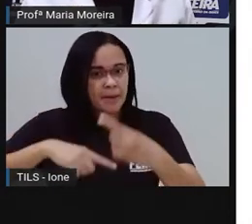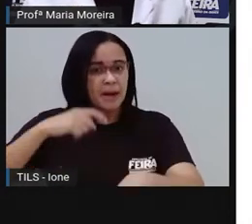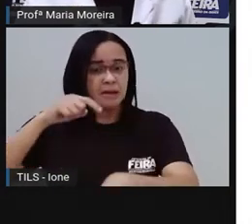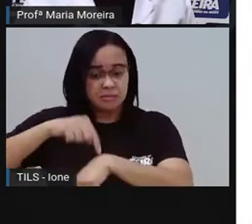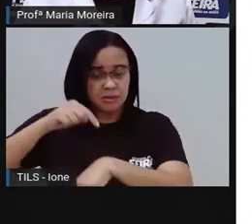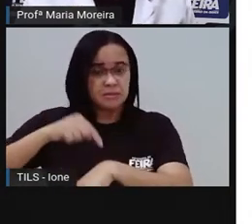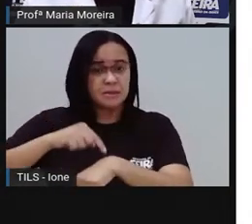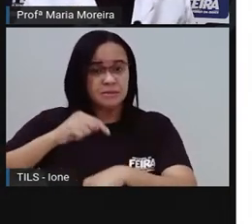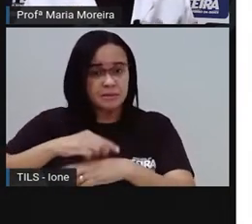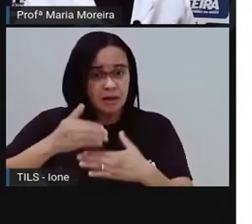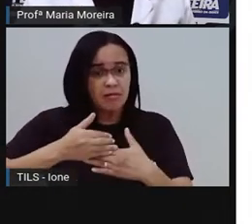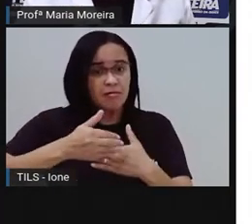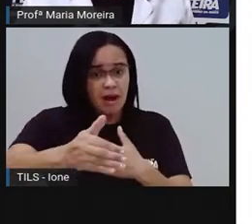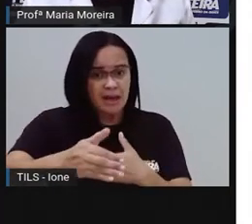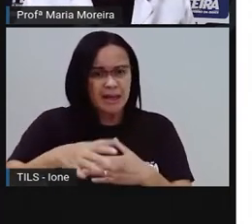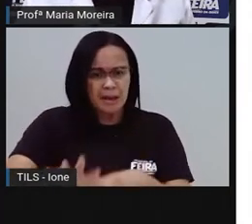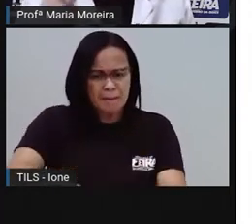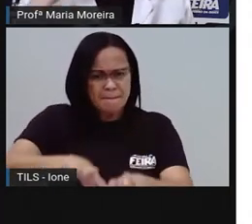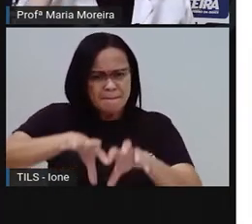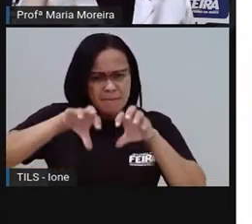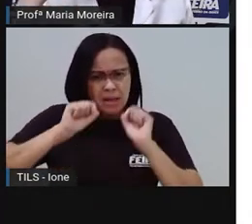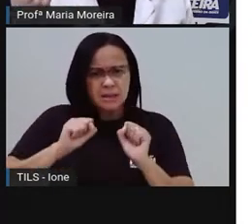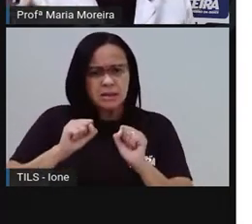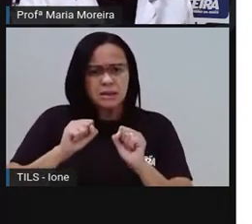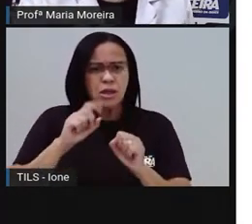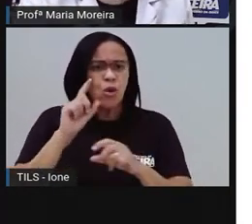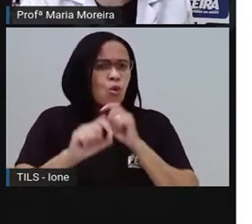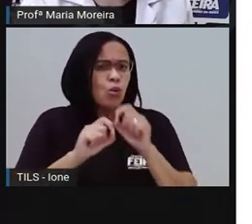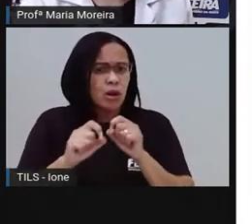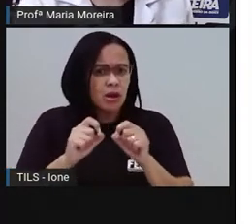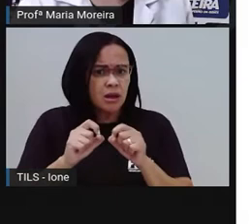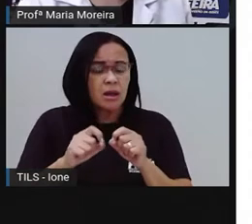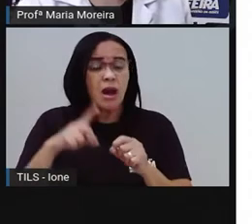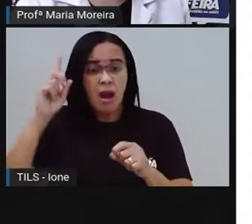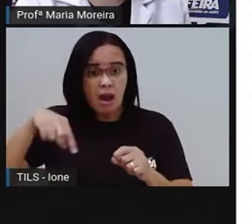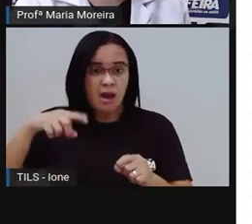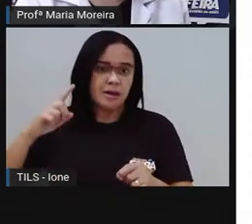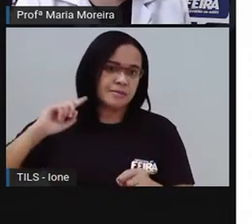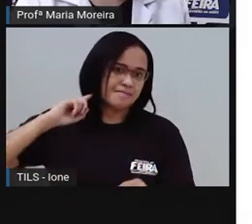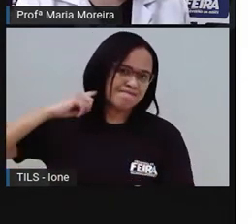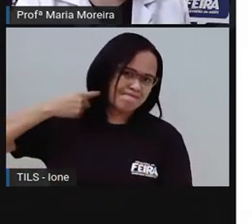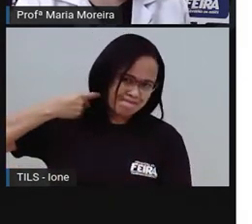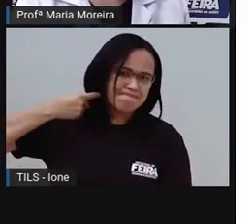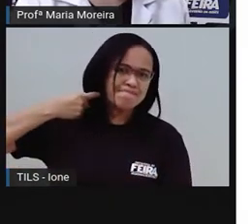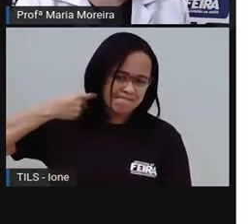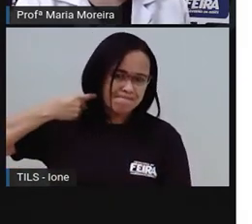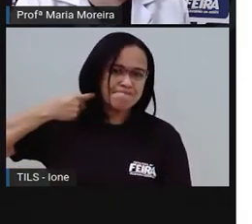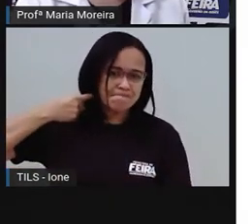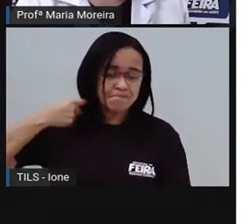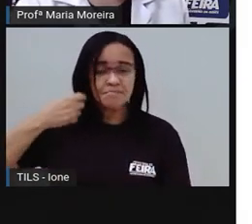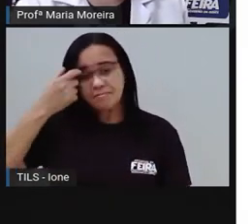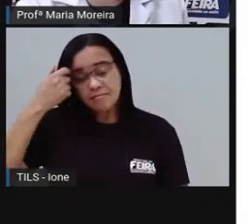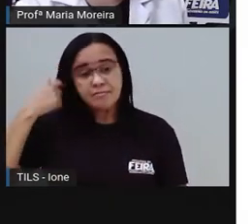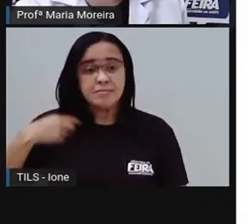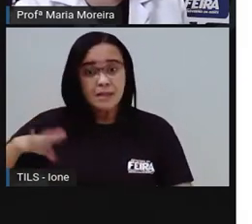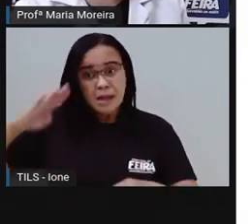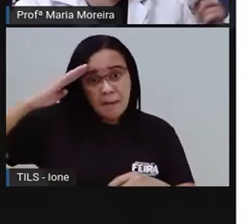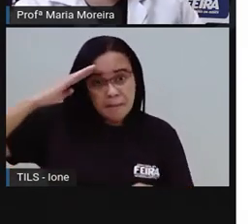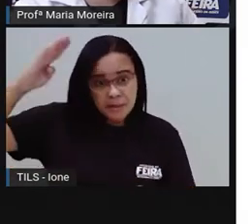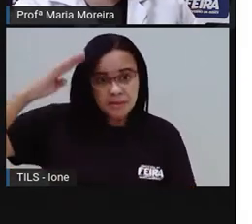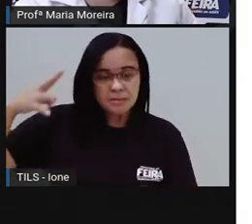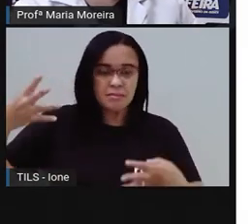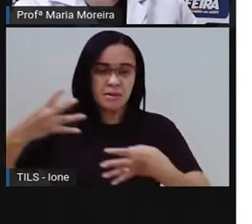várias e várias vezes, aí você, poxa, é a poluição. E principalmente lá, a cidade de São Paulo, inclusive